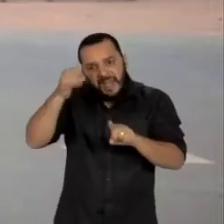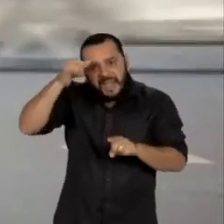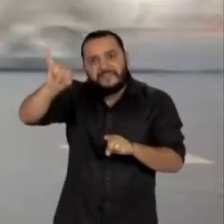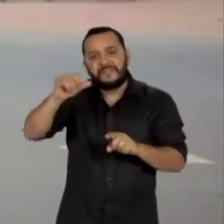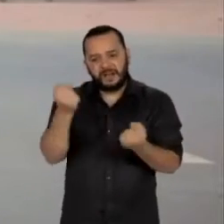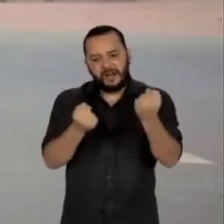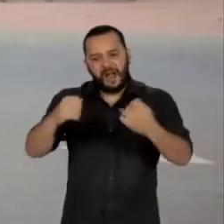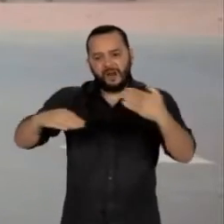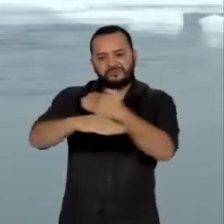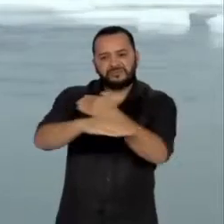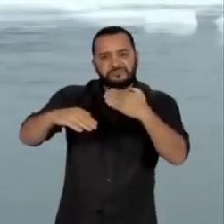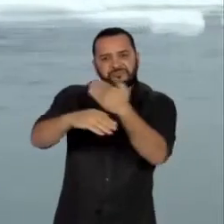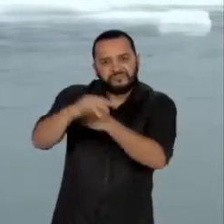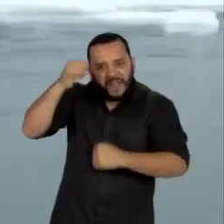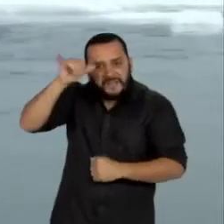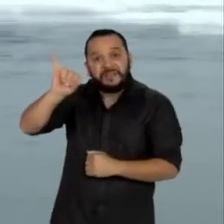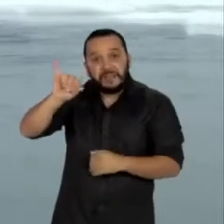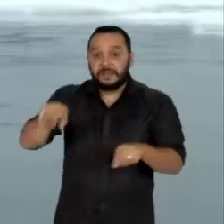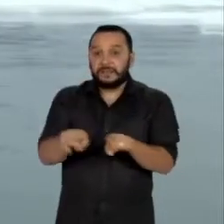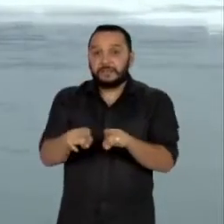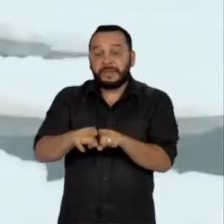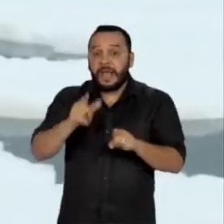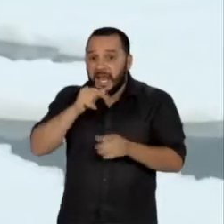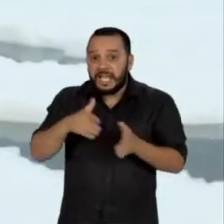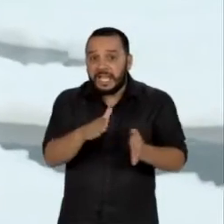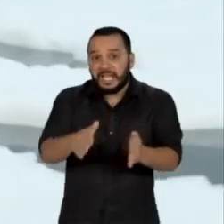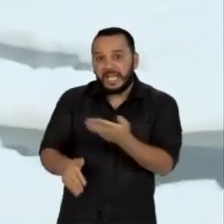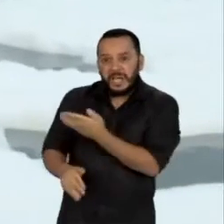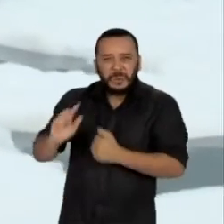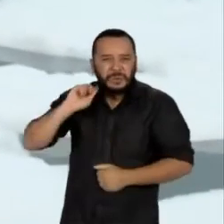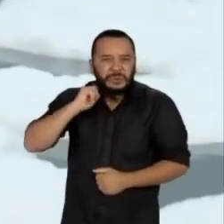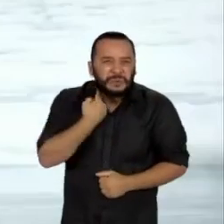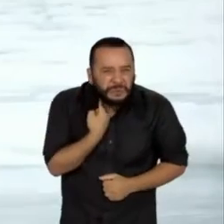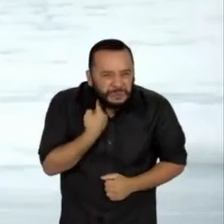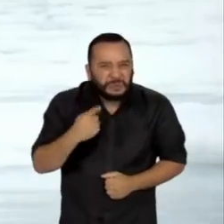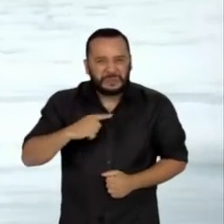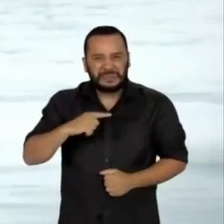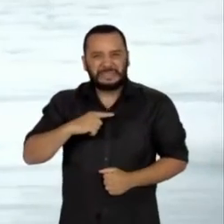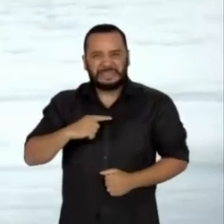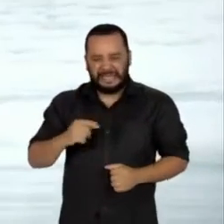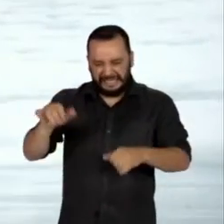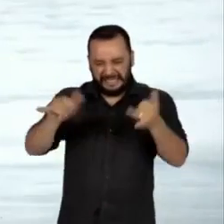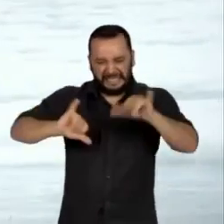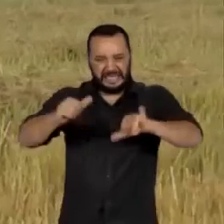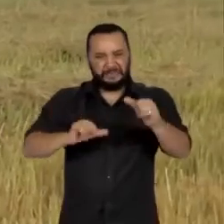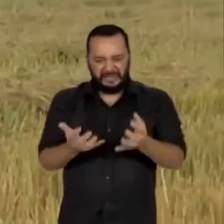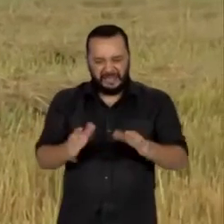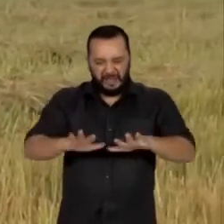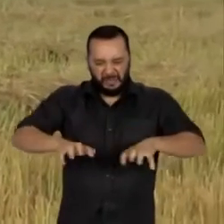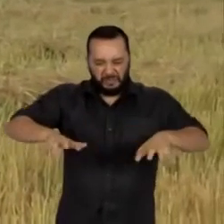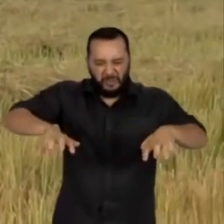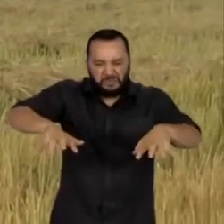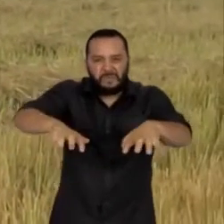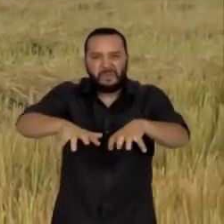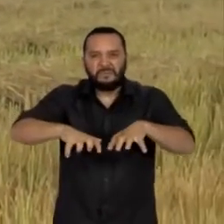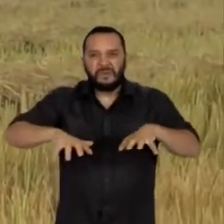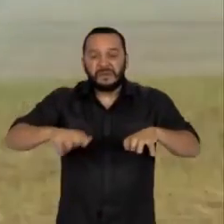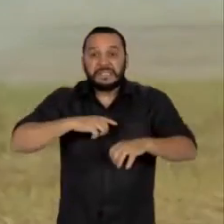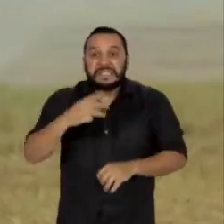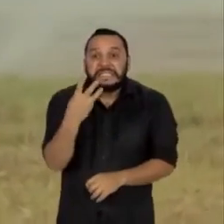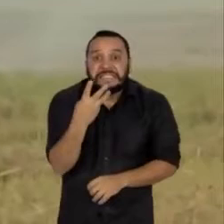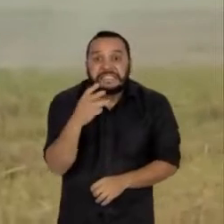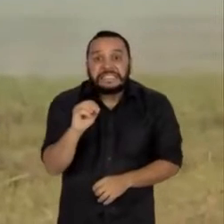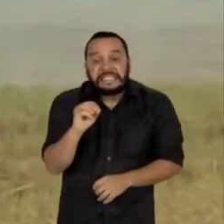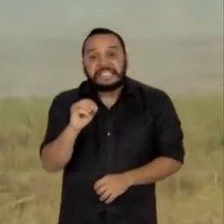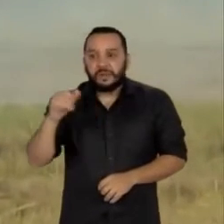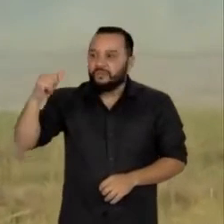veículos pelas ruas. Um rio que cruza a capital ficou cheio de espuma com produtos químicos. Mais de 30 voos foram